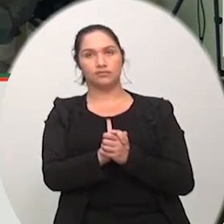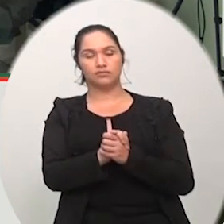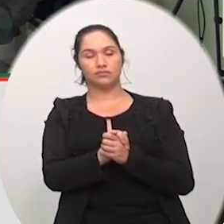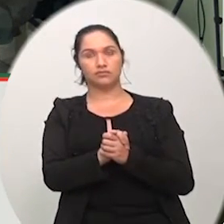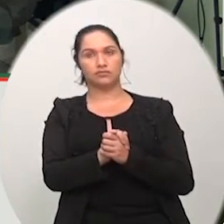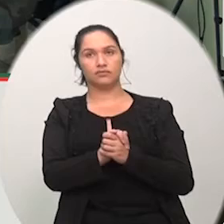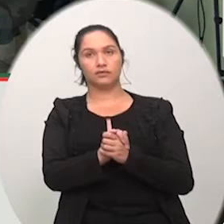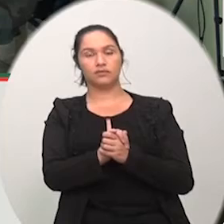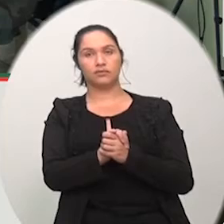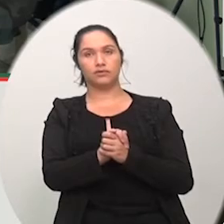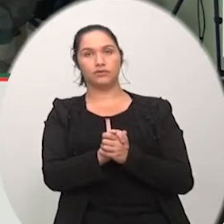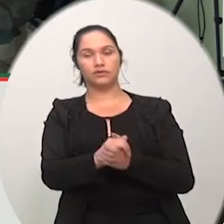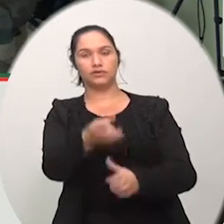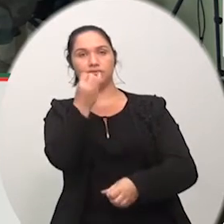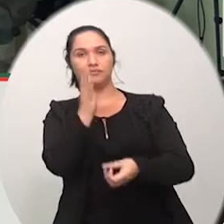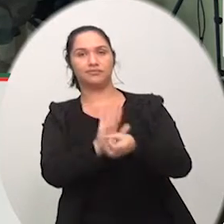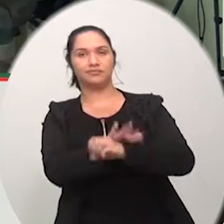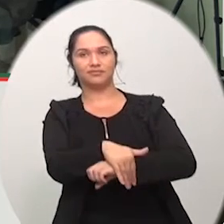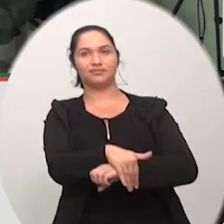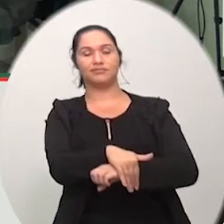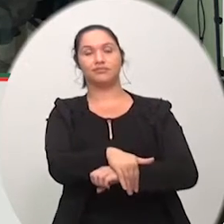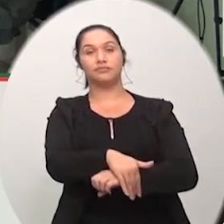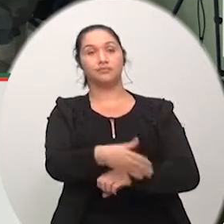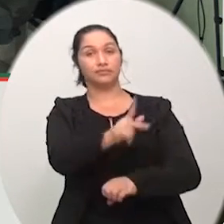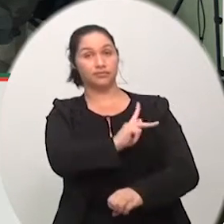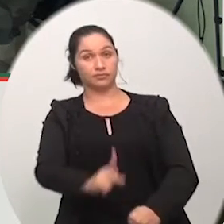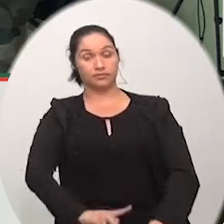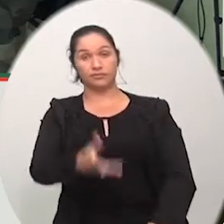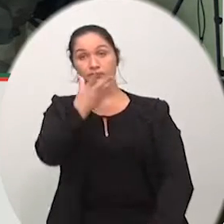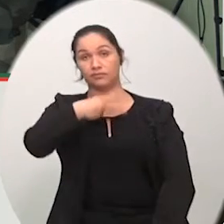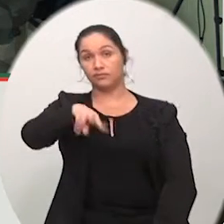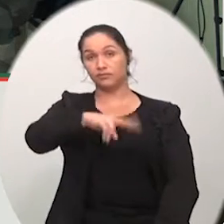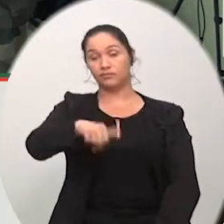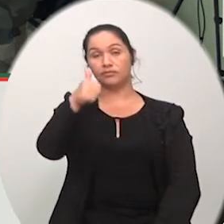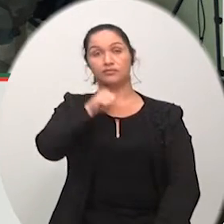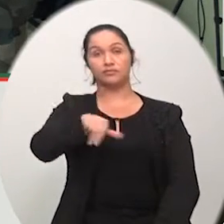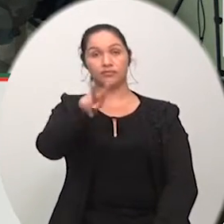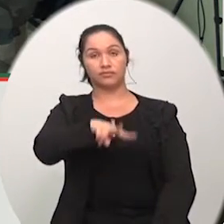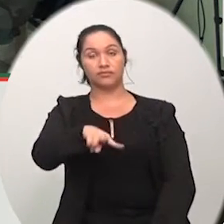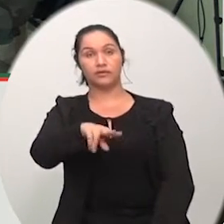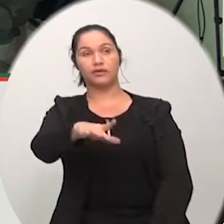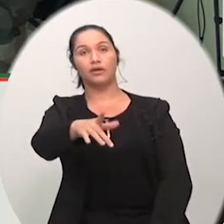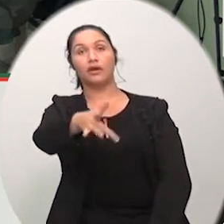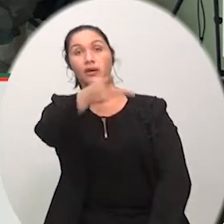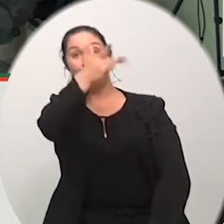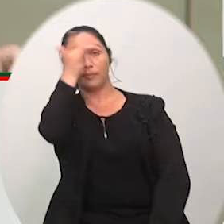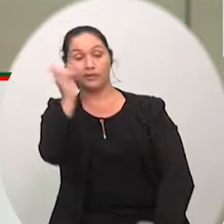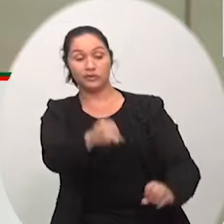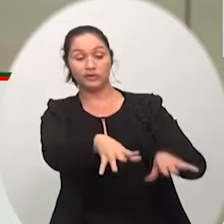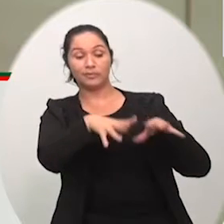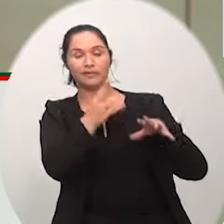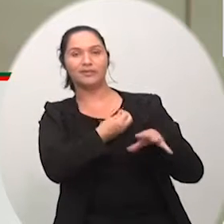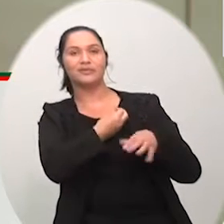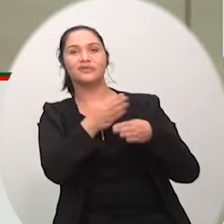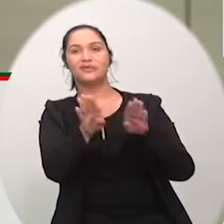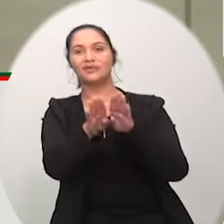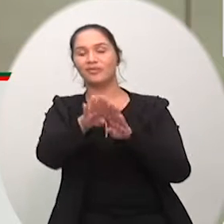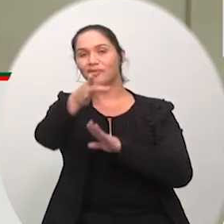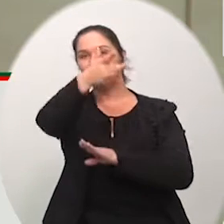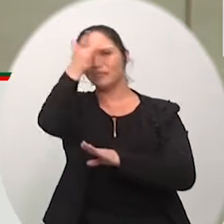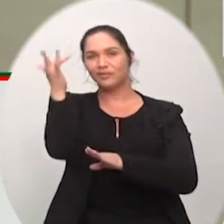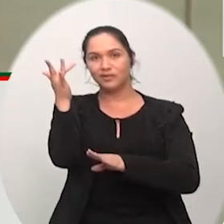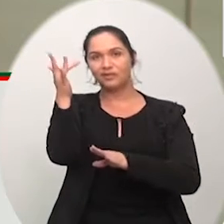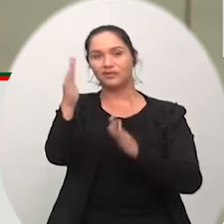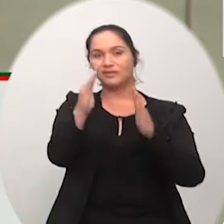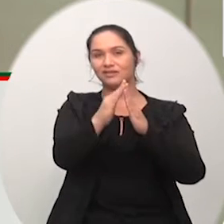boa noite seu presidente vereadores e vereadoras o público assiste aqui em casa via